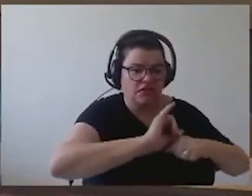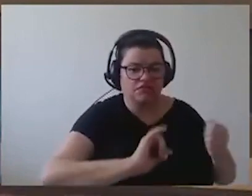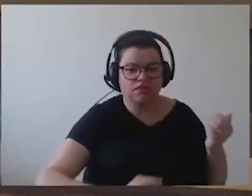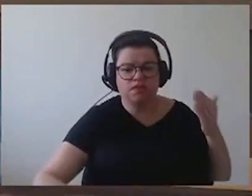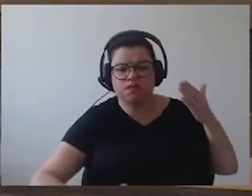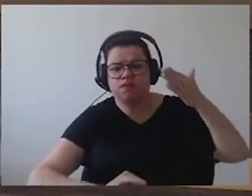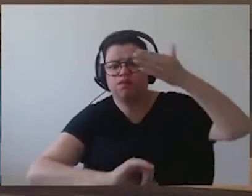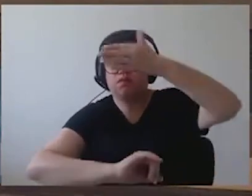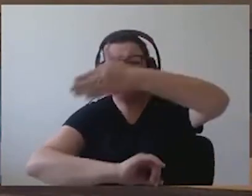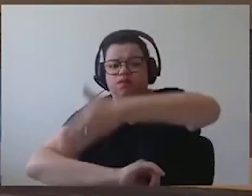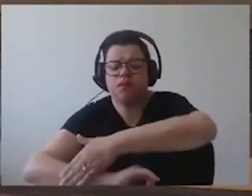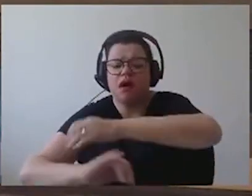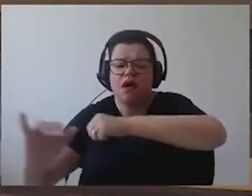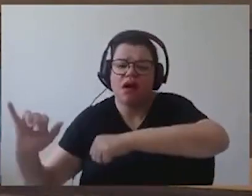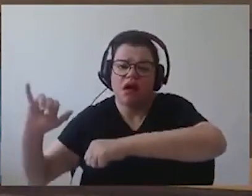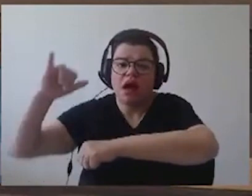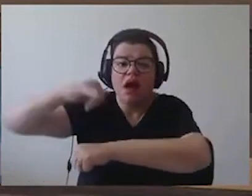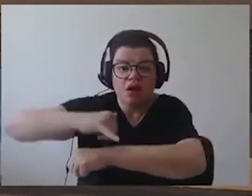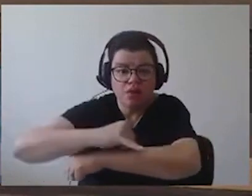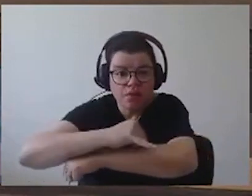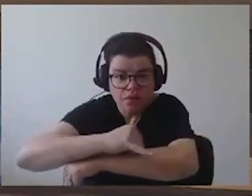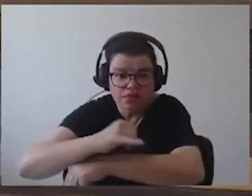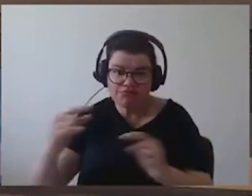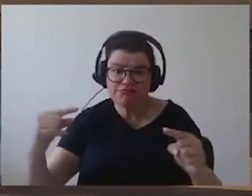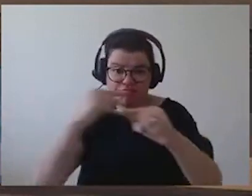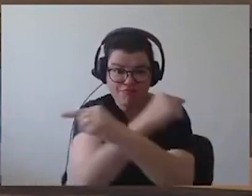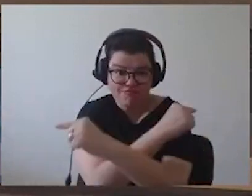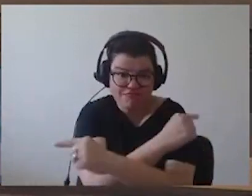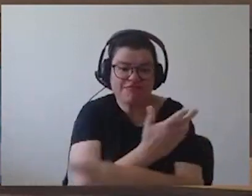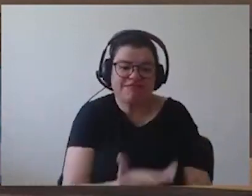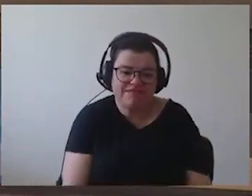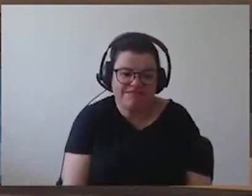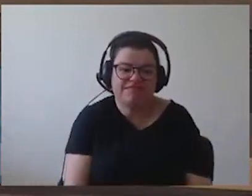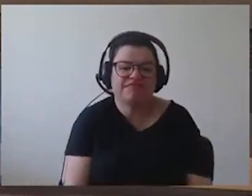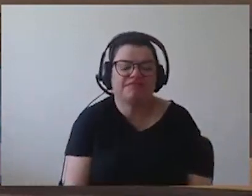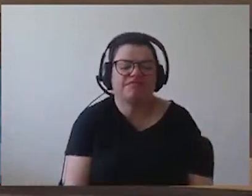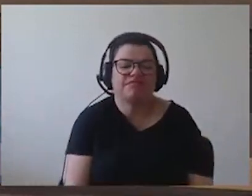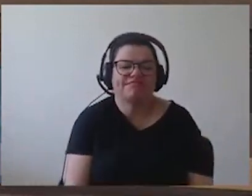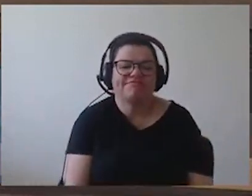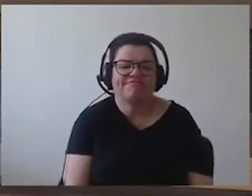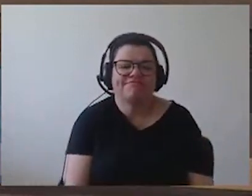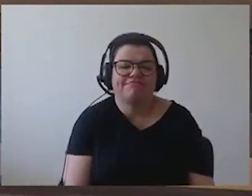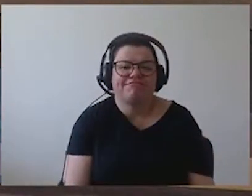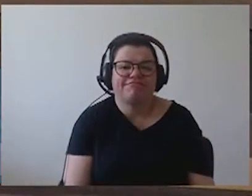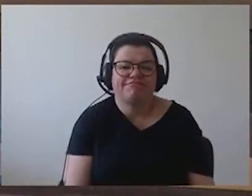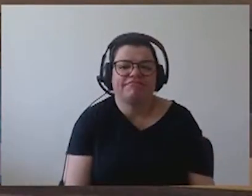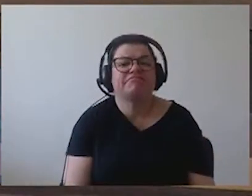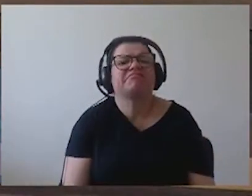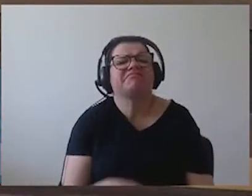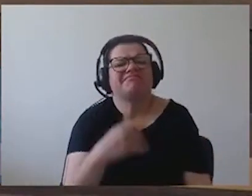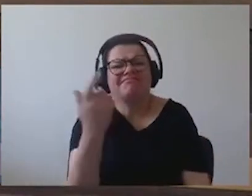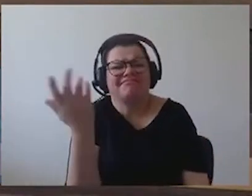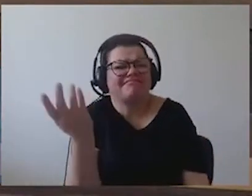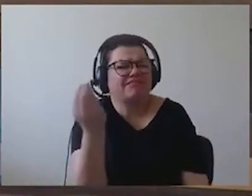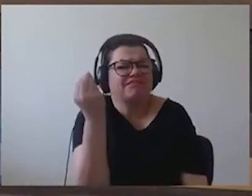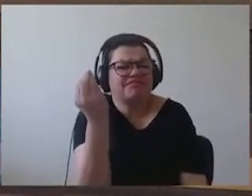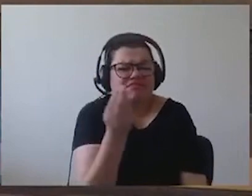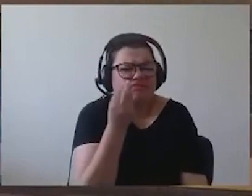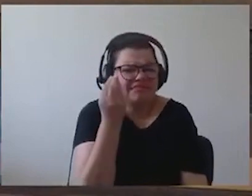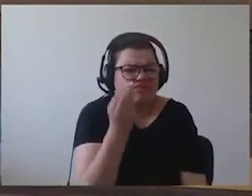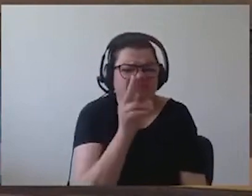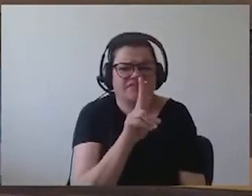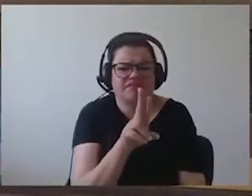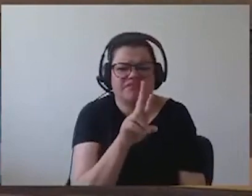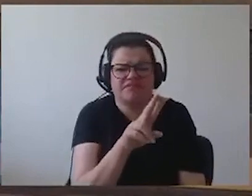centro da cidade. E é realmente algo impensável Curitiba não ter